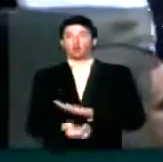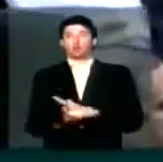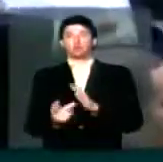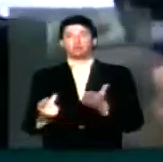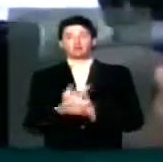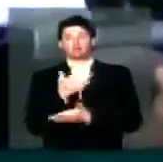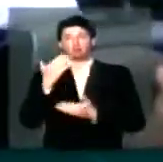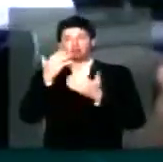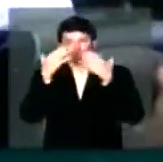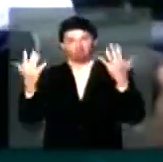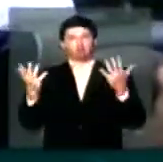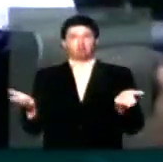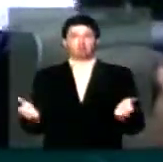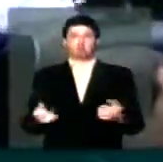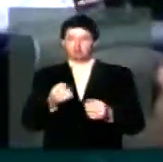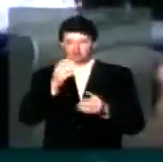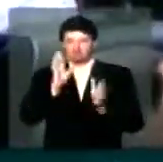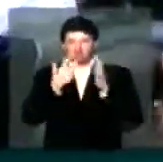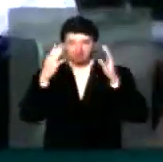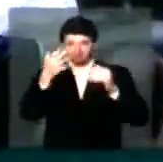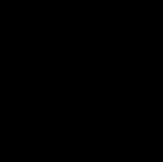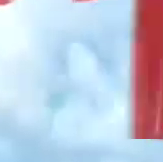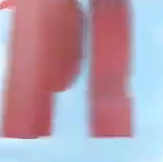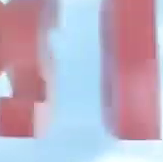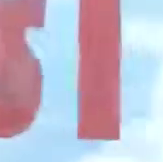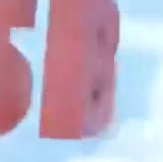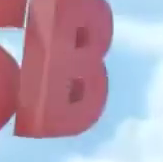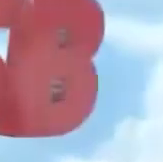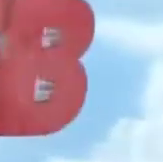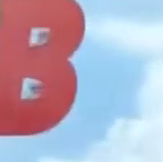Parabéns, deputado, pelas suas posições. Agradeço.